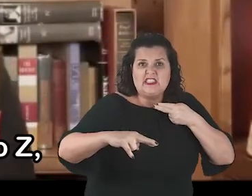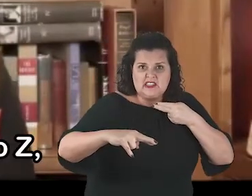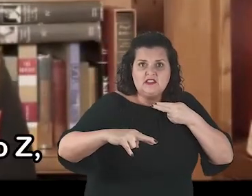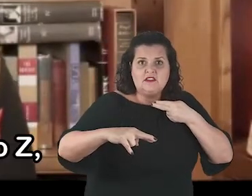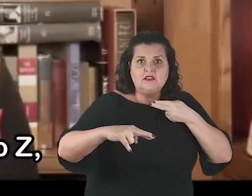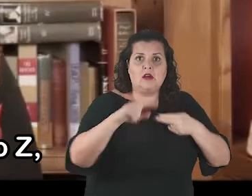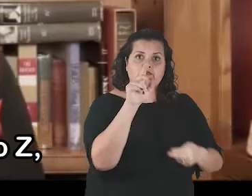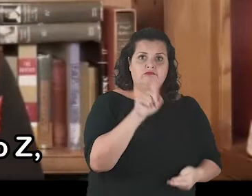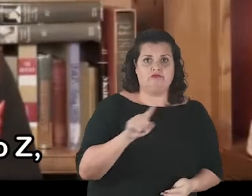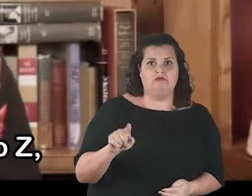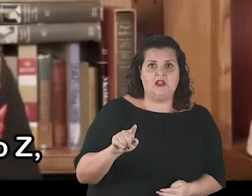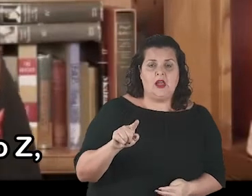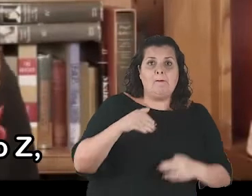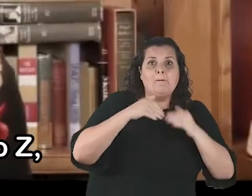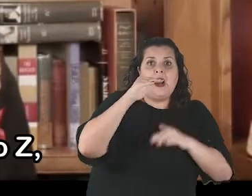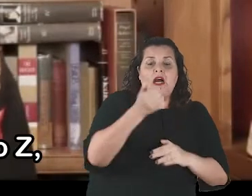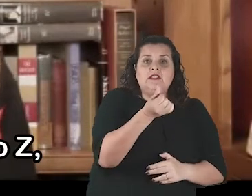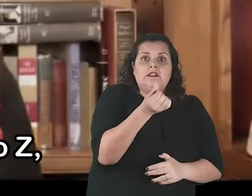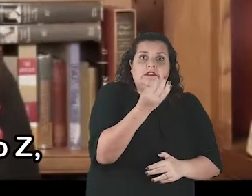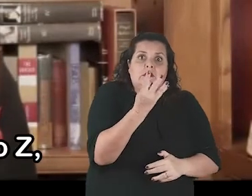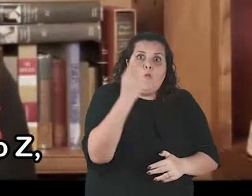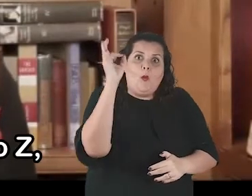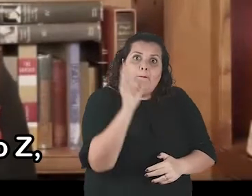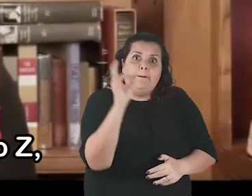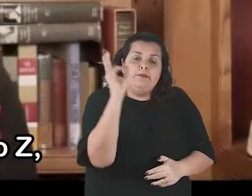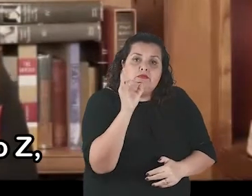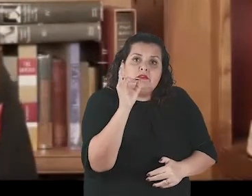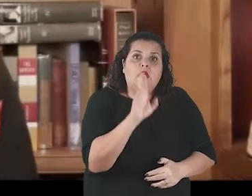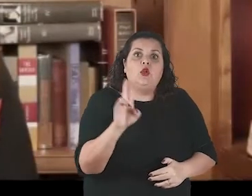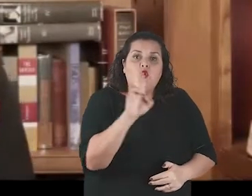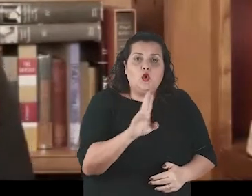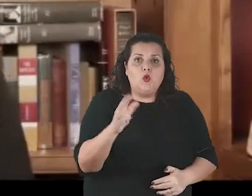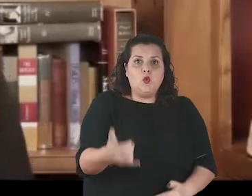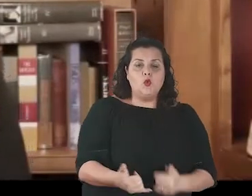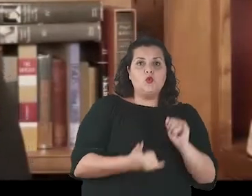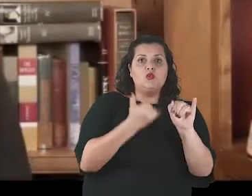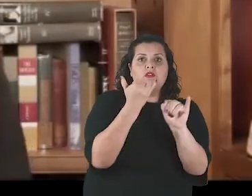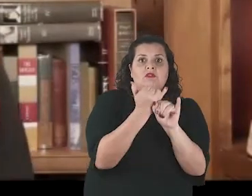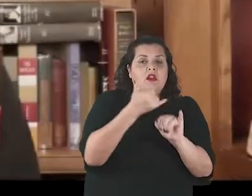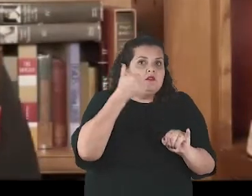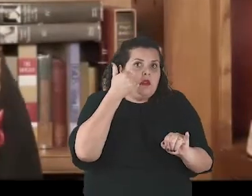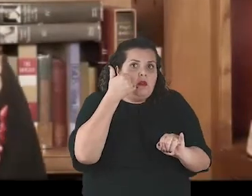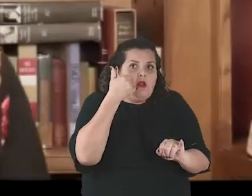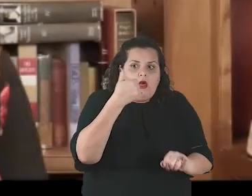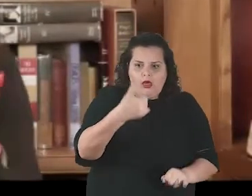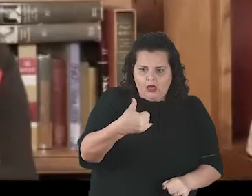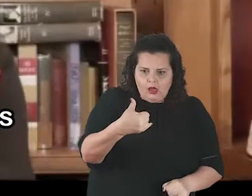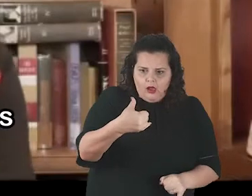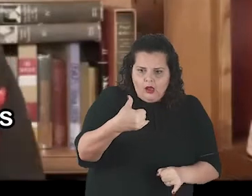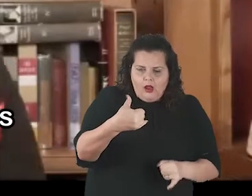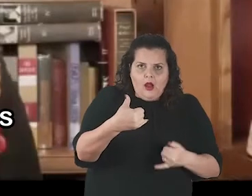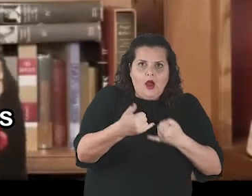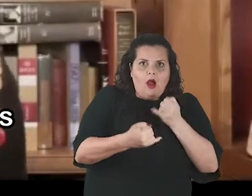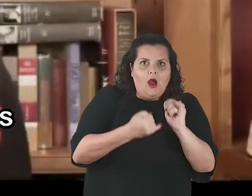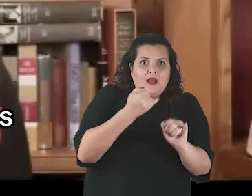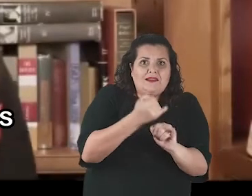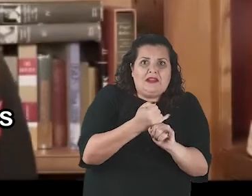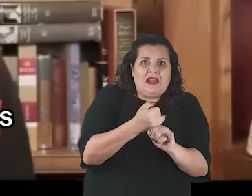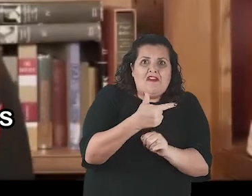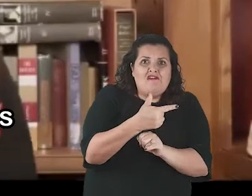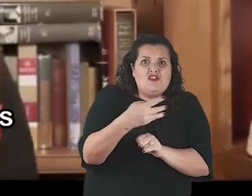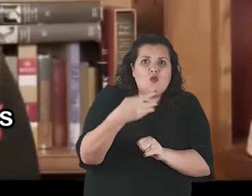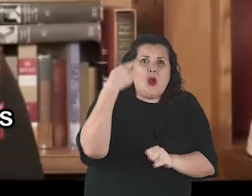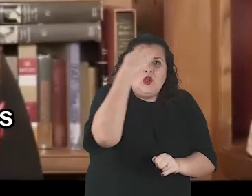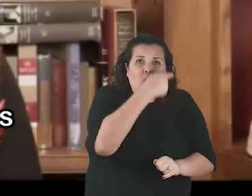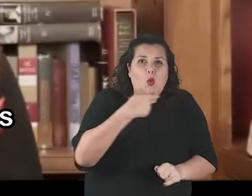E agora sabemos que 64% dos jovens da geração Z que usam smartphones